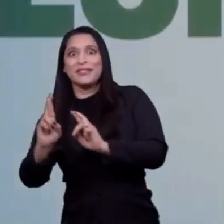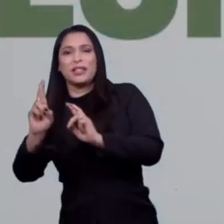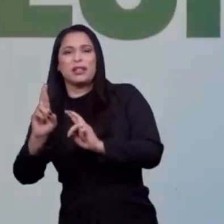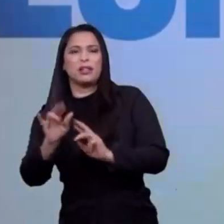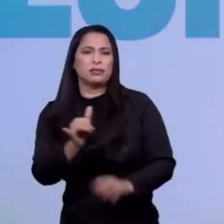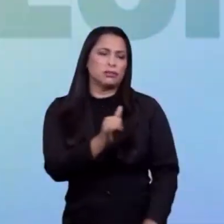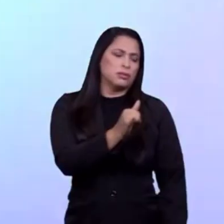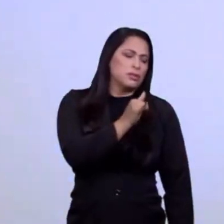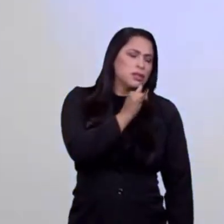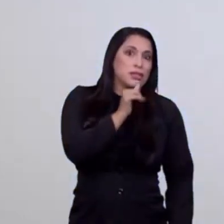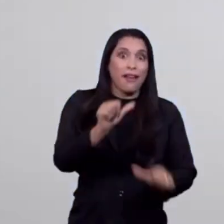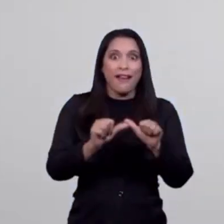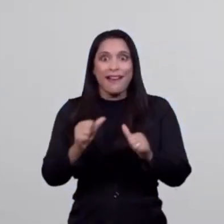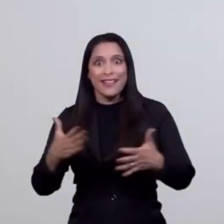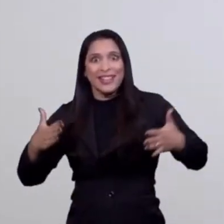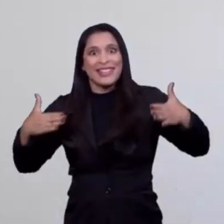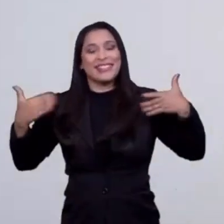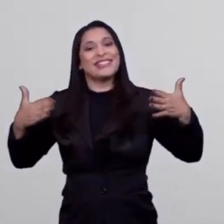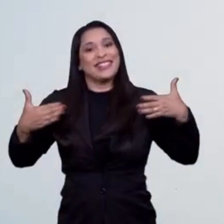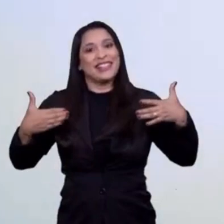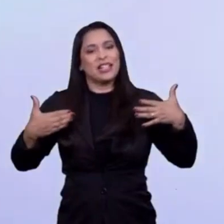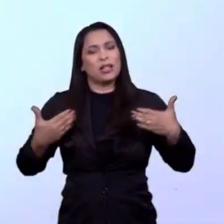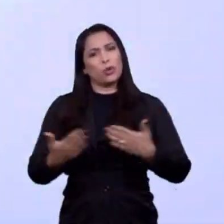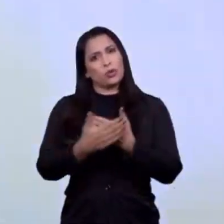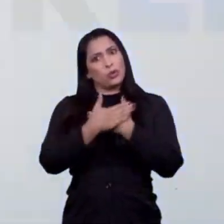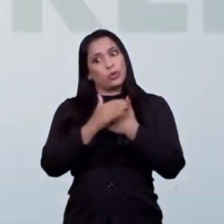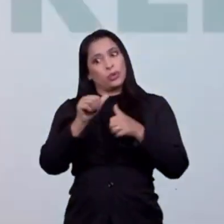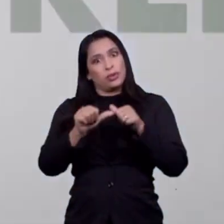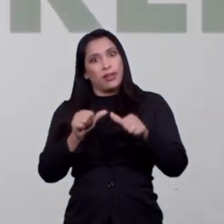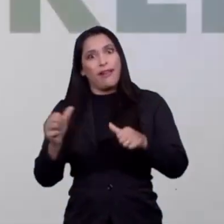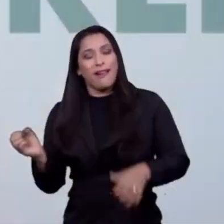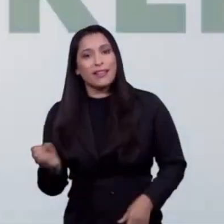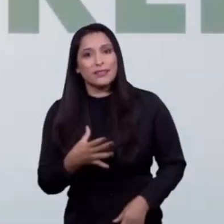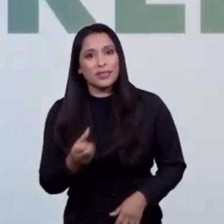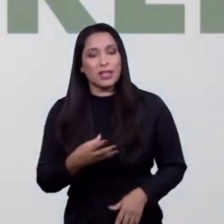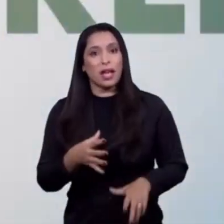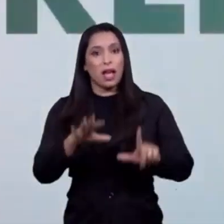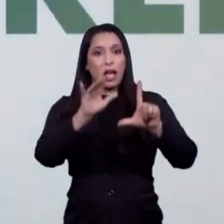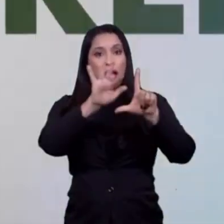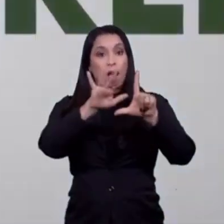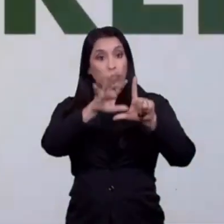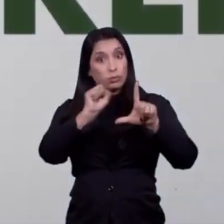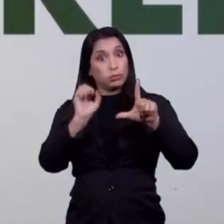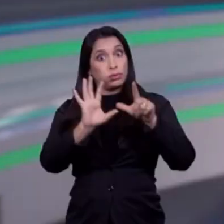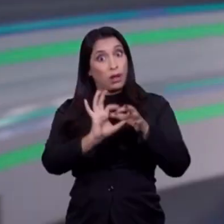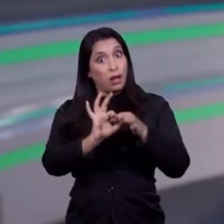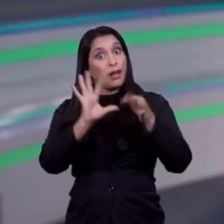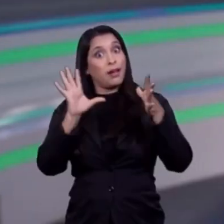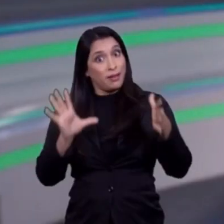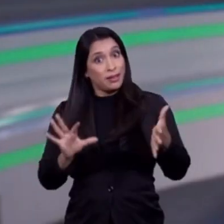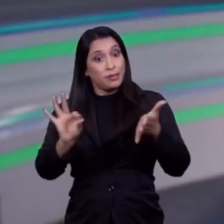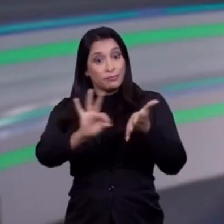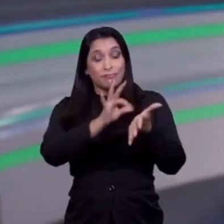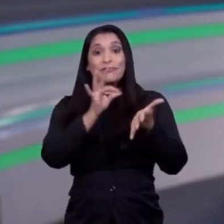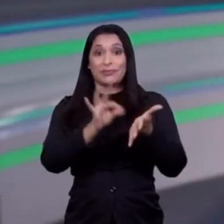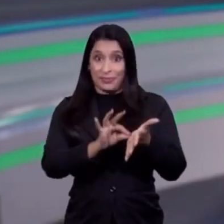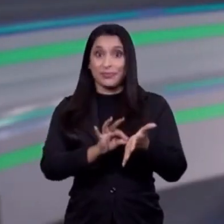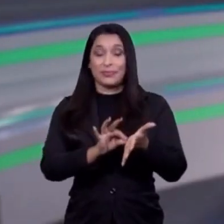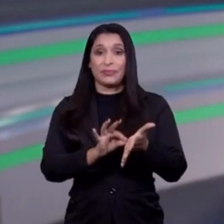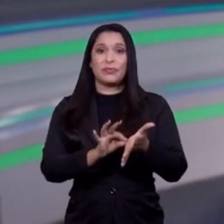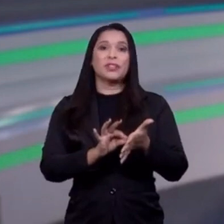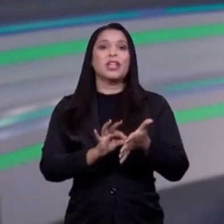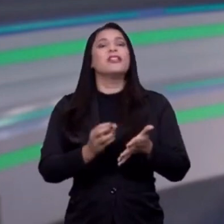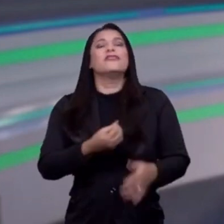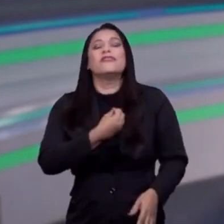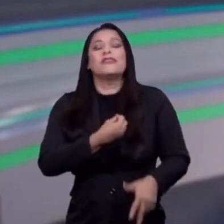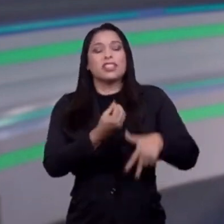em esperança, a tristeza em alegria e o luto em renovação. Faça agora a sua autorização eletrônica de doação